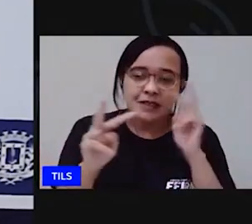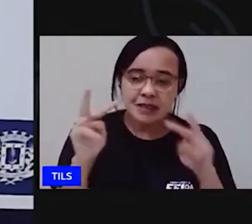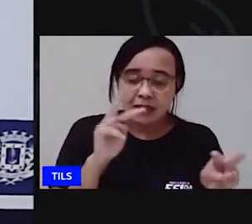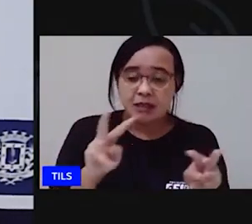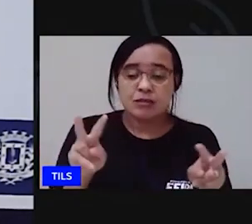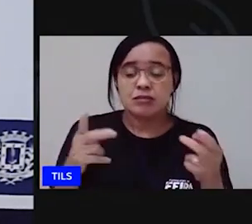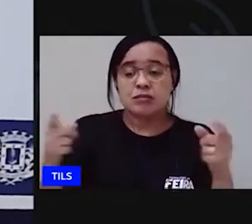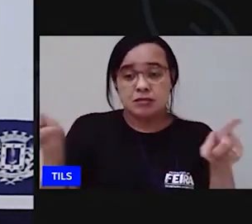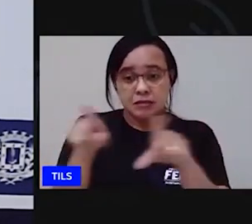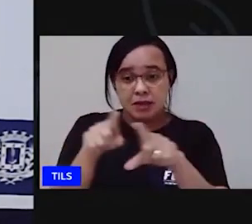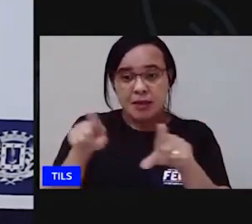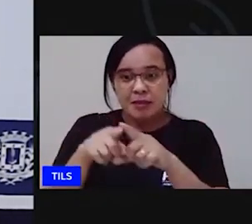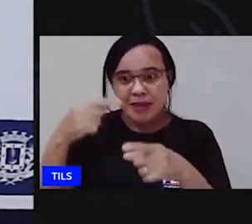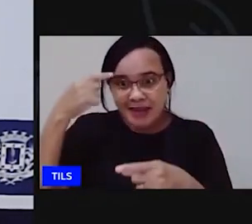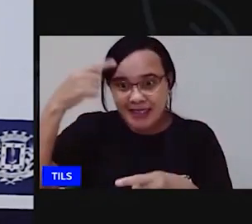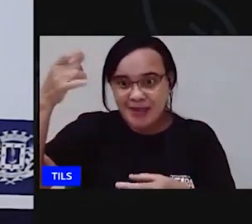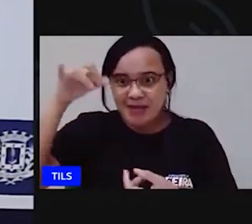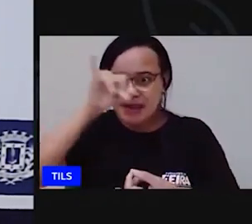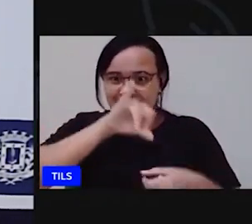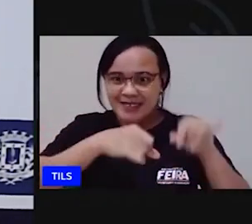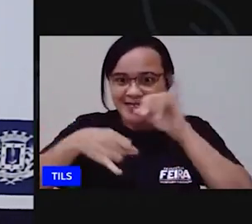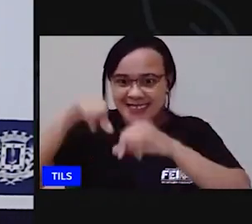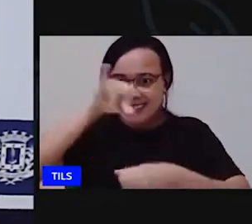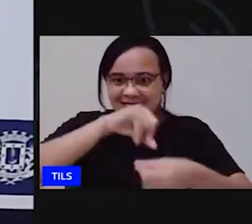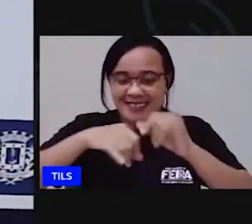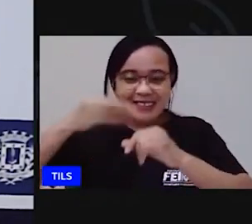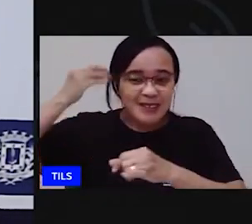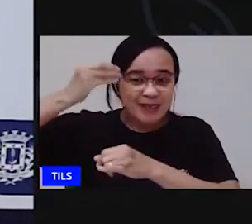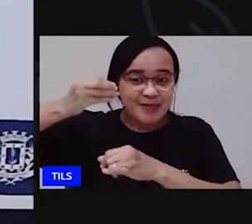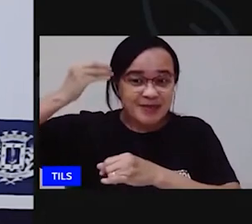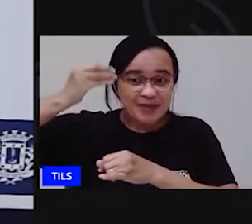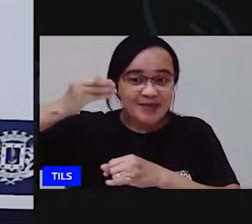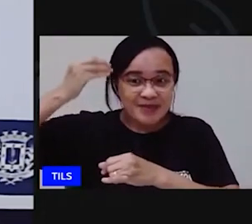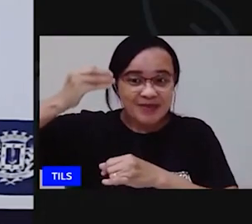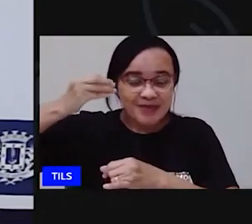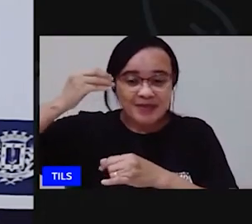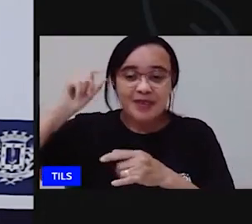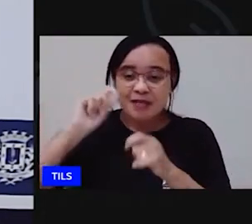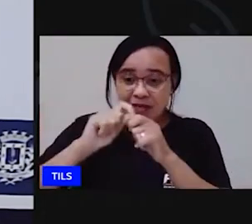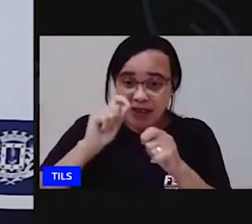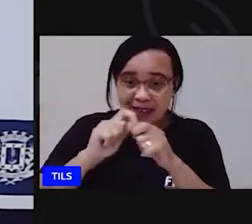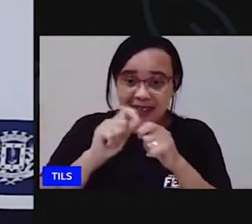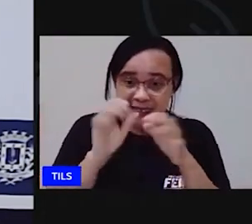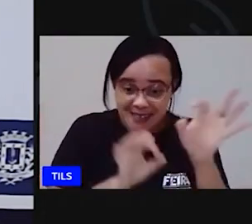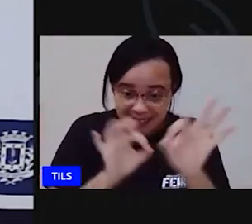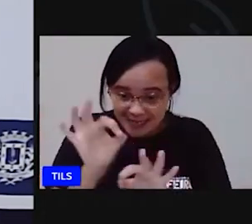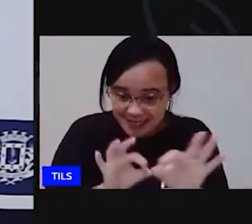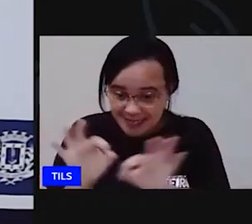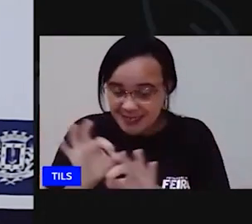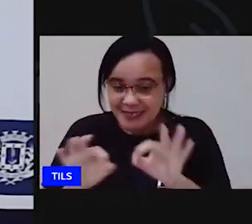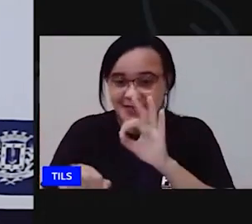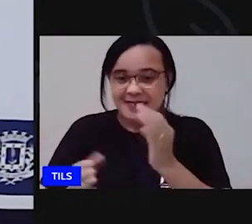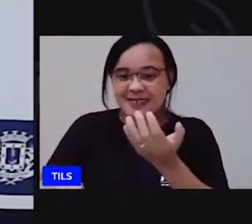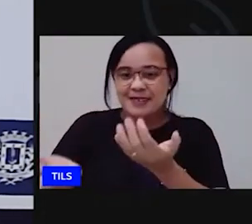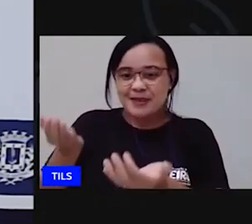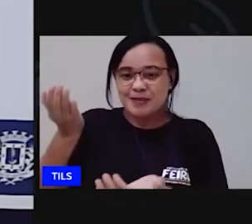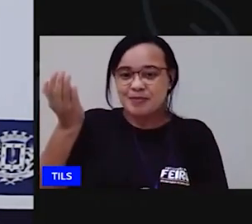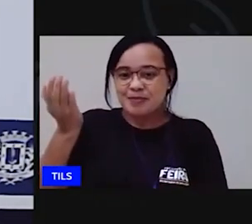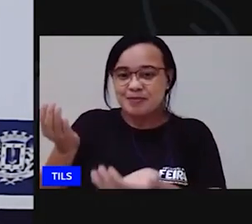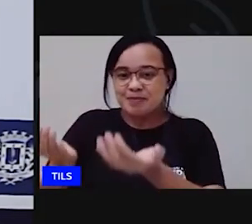a elaborar né a confeccionar uma balança com os materiais que a gente utiliza em casa